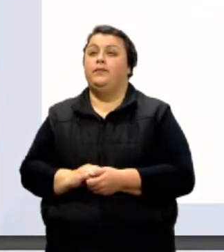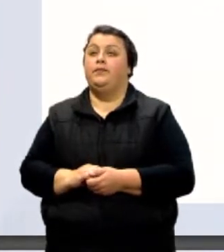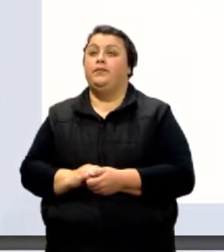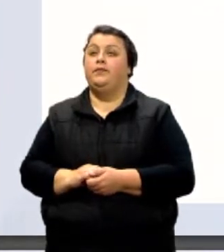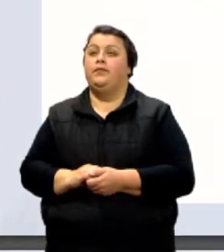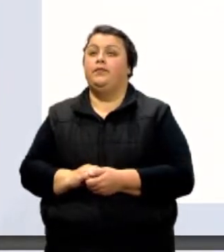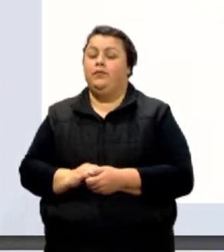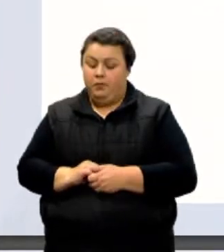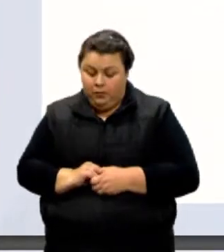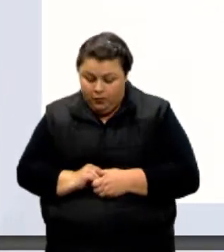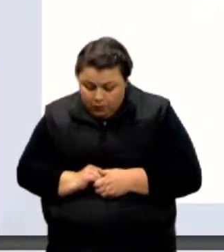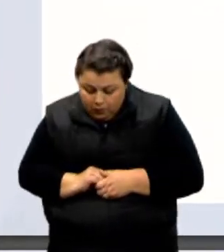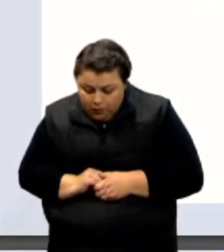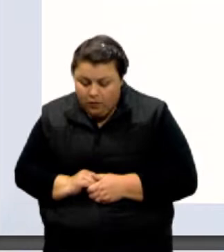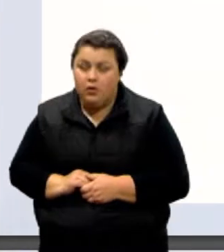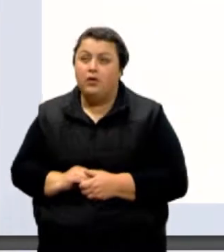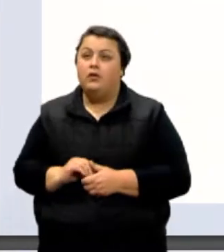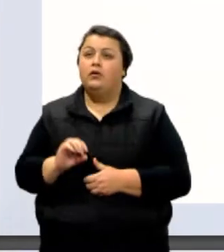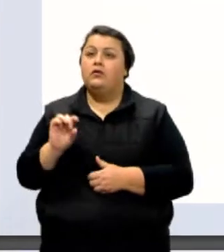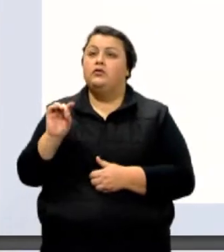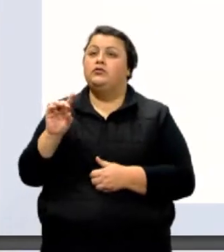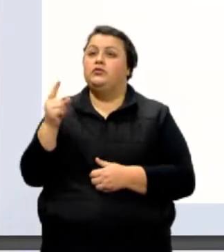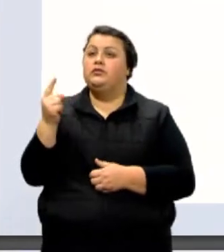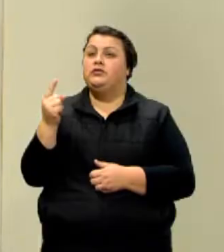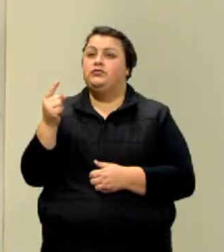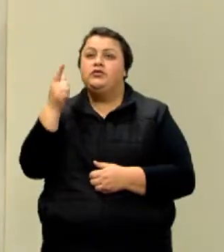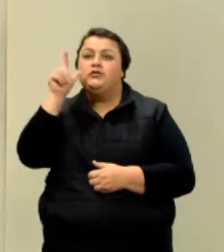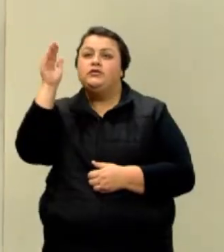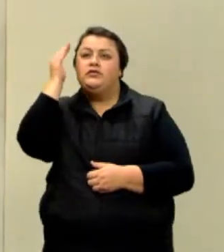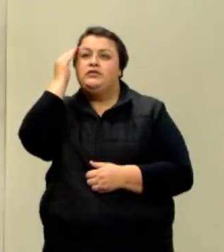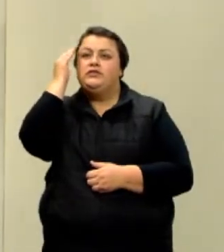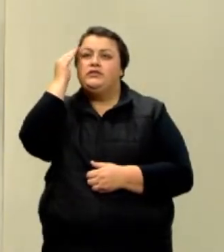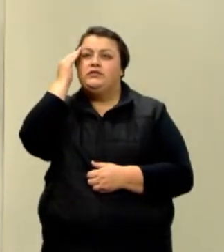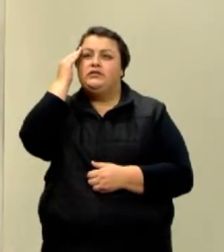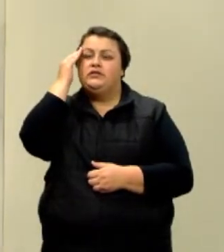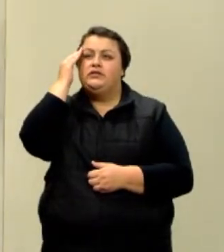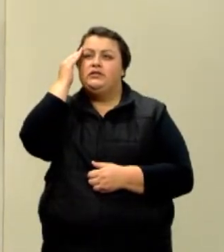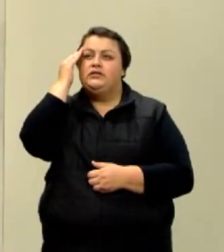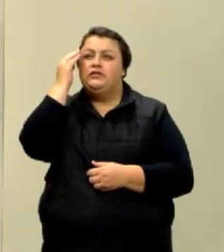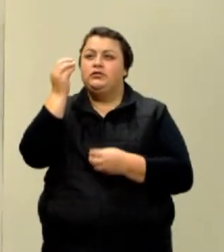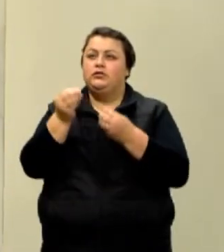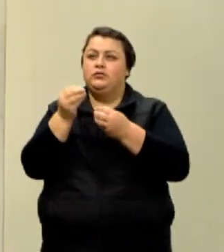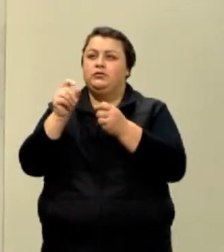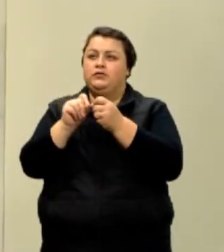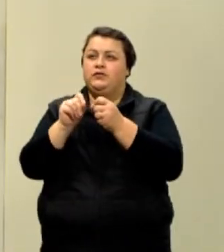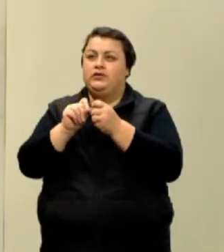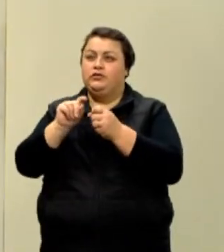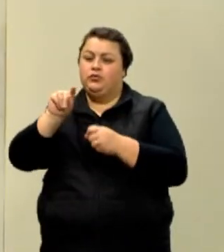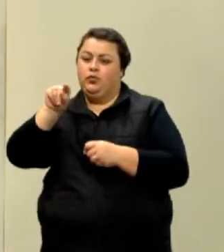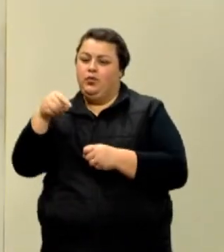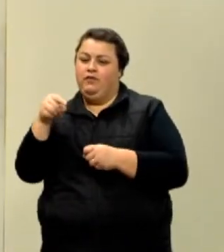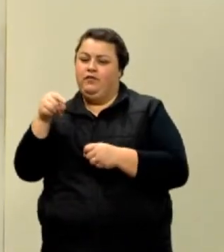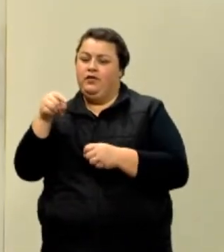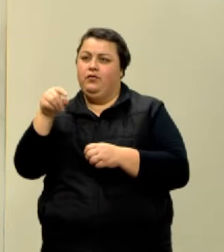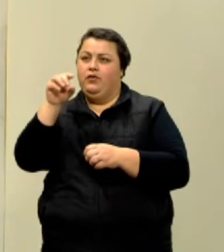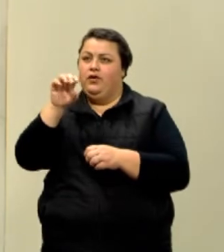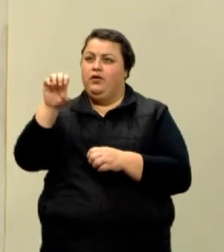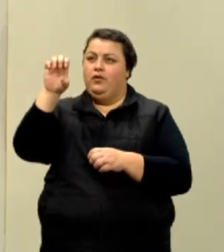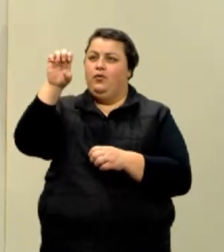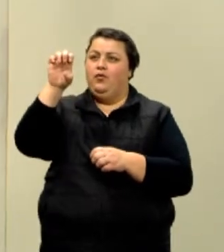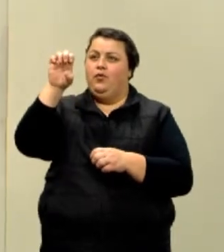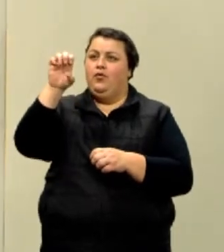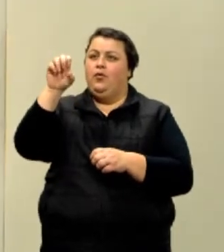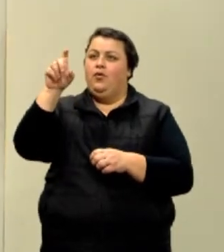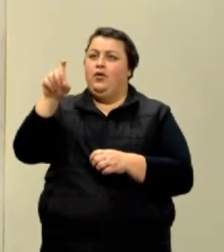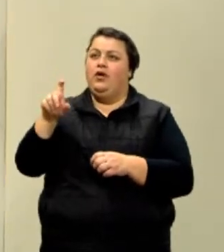Só mais um então e eu acho que deu para entender o jogo que se faz com a vírgula e com o expoente. Mexeu na vírgula, tem